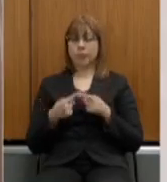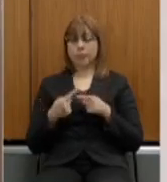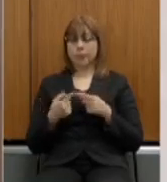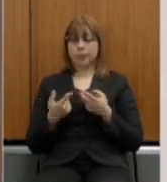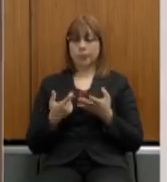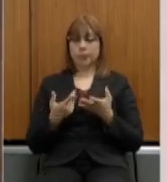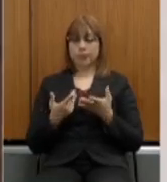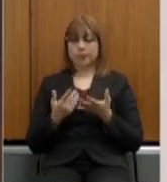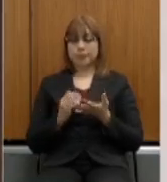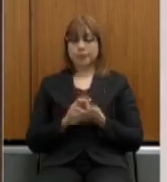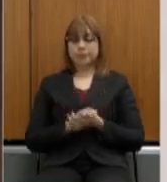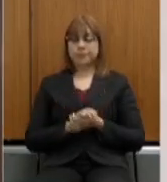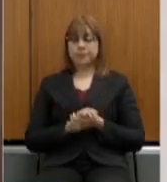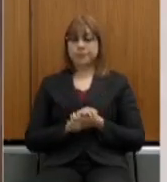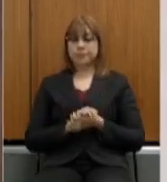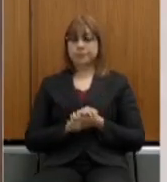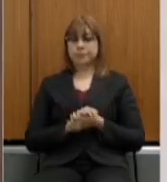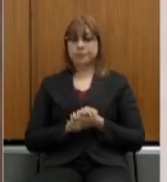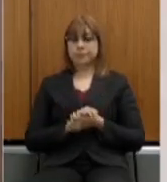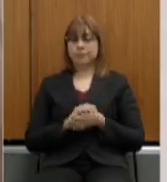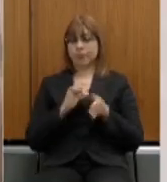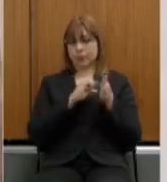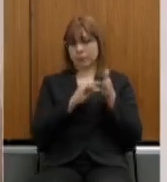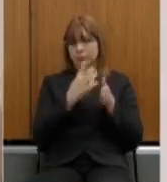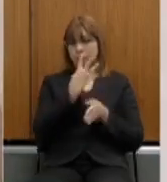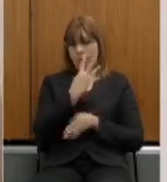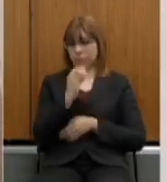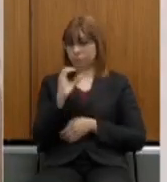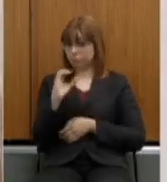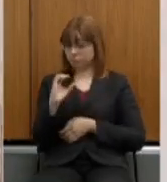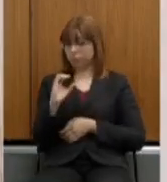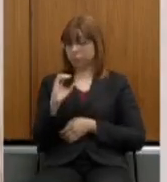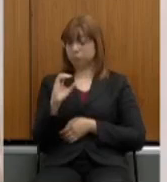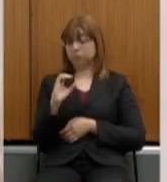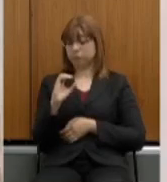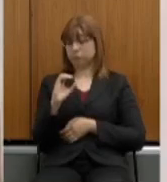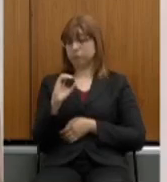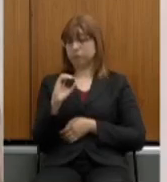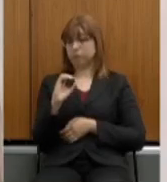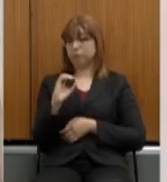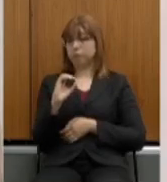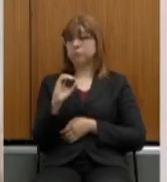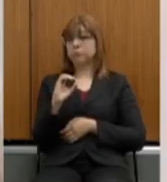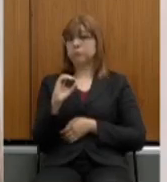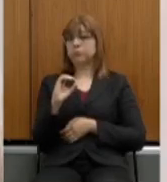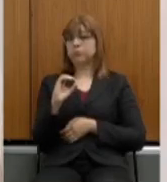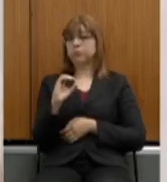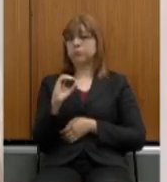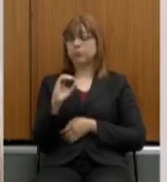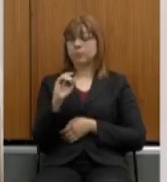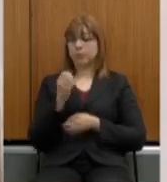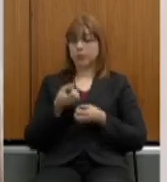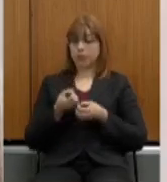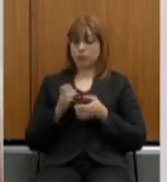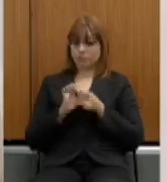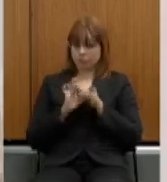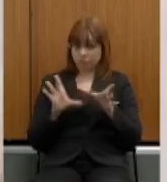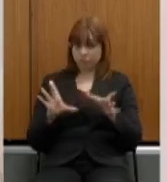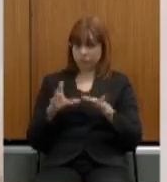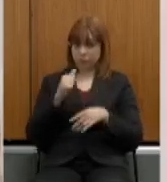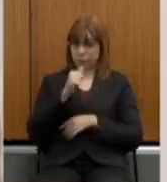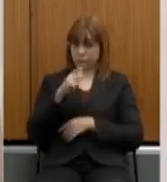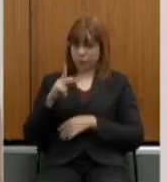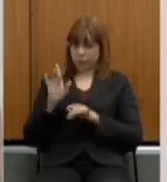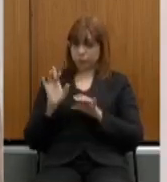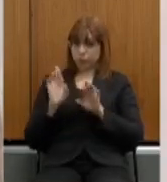vejam bem, a gente tem aqui no parágrafo 4º C, que a concessão de aposentadoria diferenciada